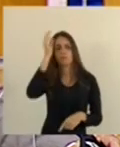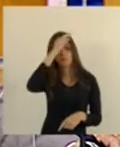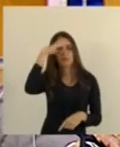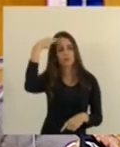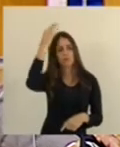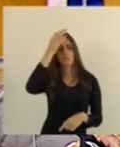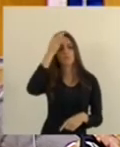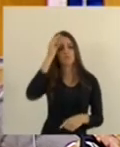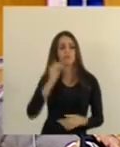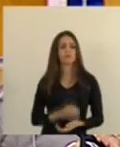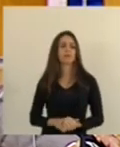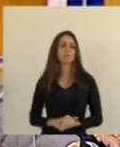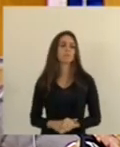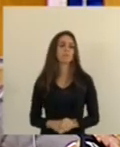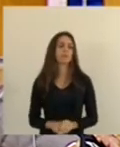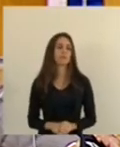Santo